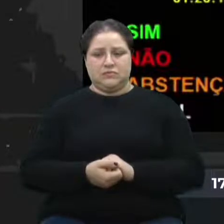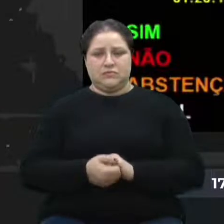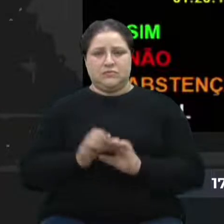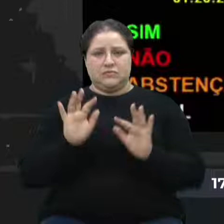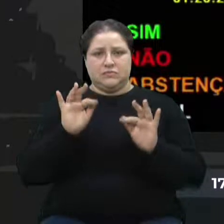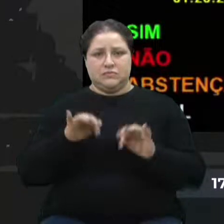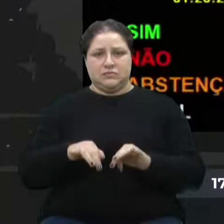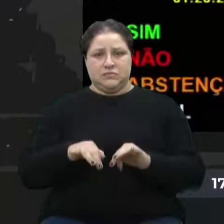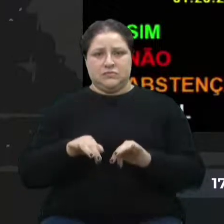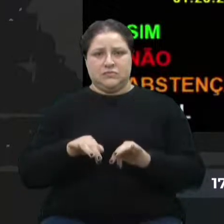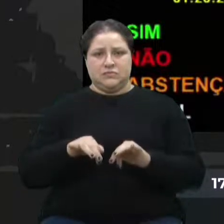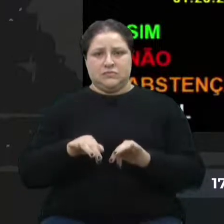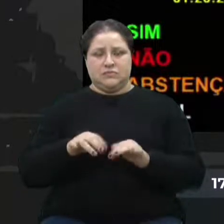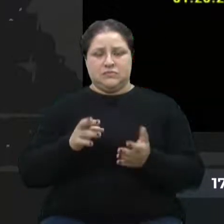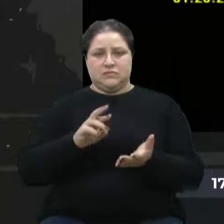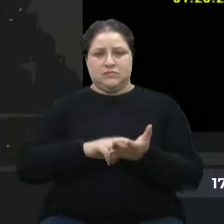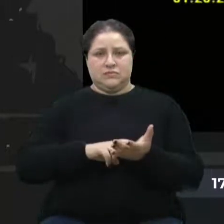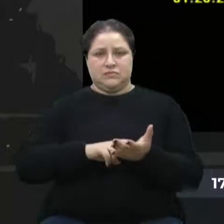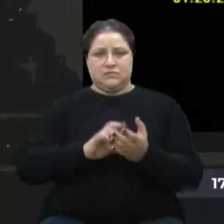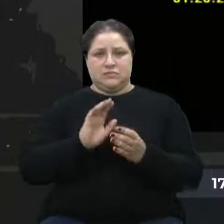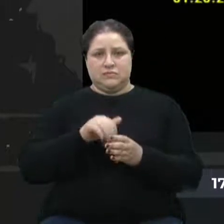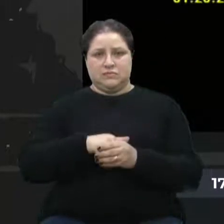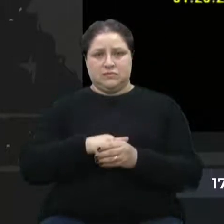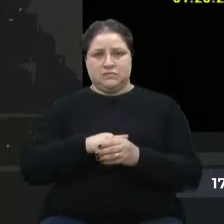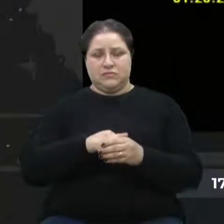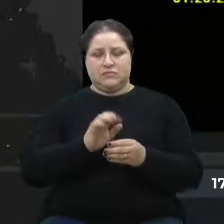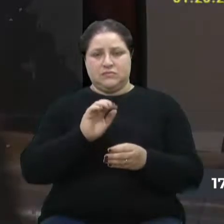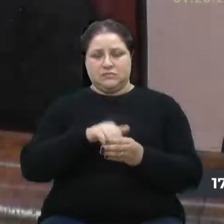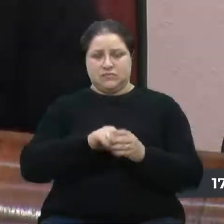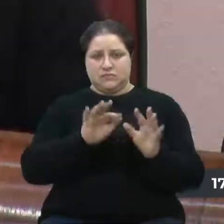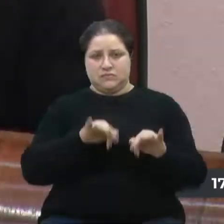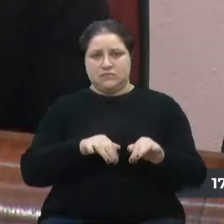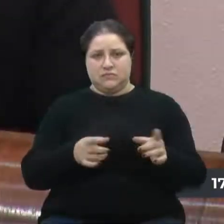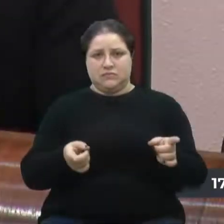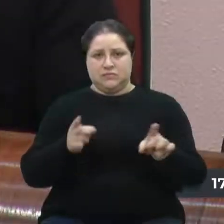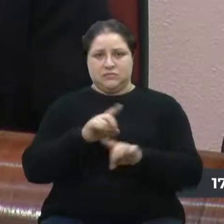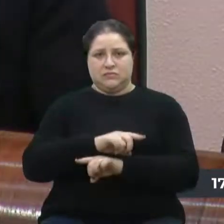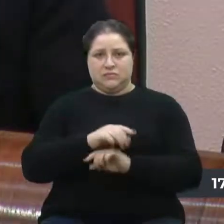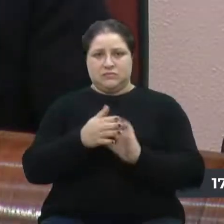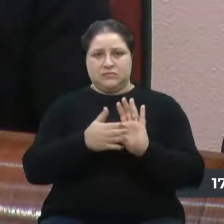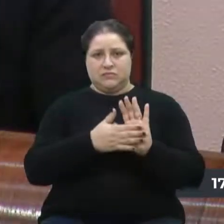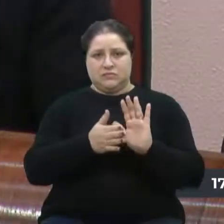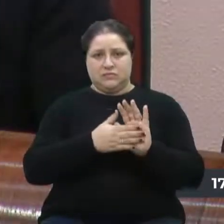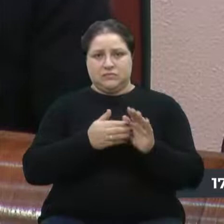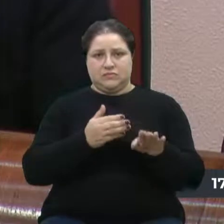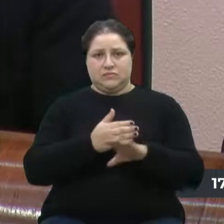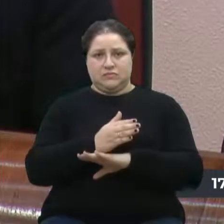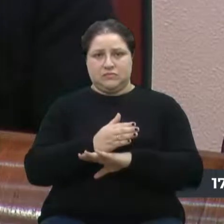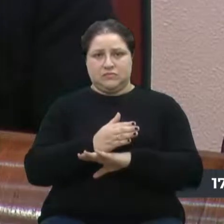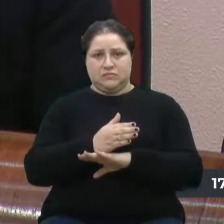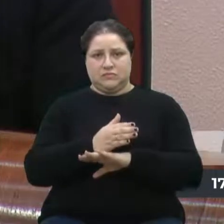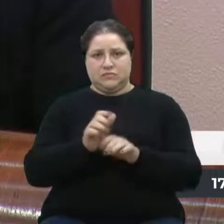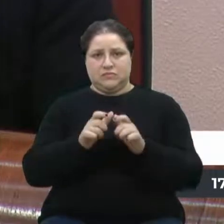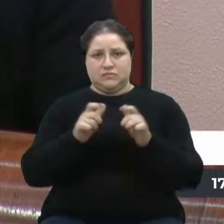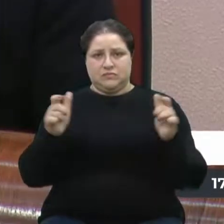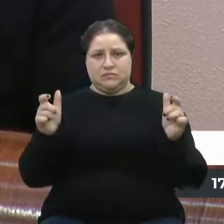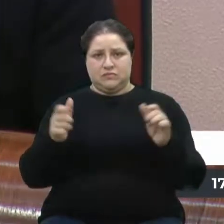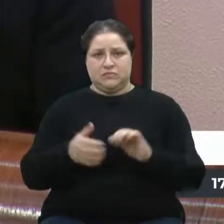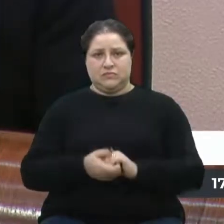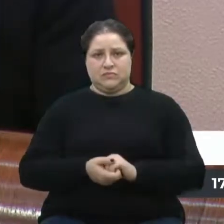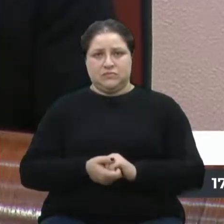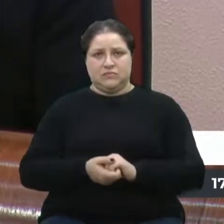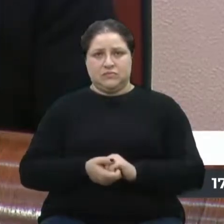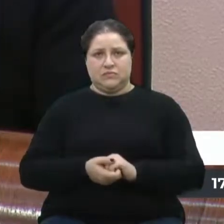Encerrado o registro dos votos, encerrada a votação. A inversão de pauta foi aprovada por maioria